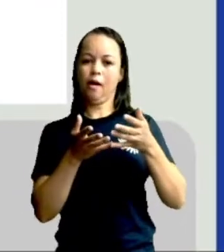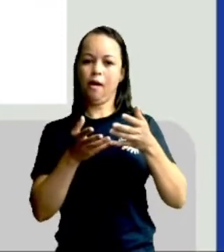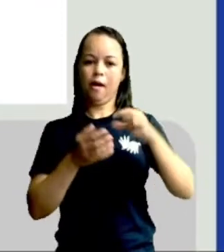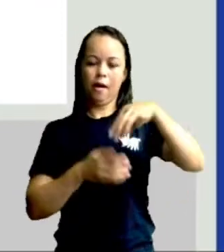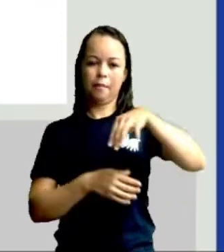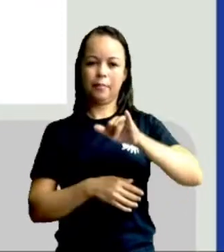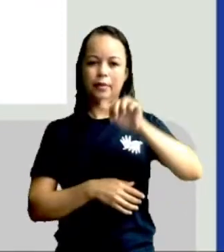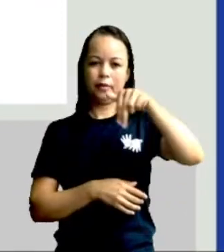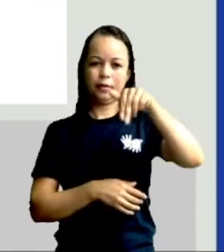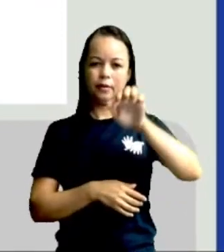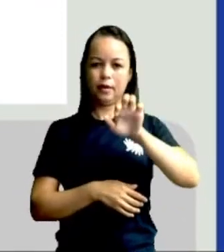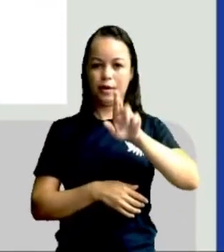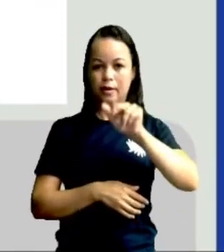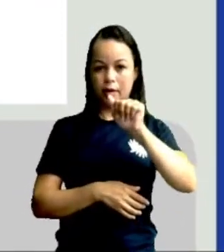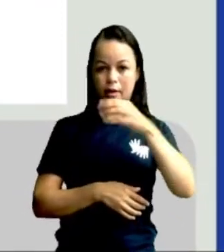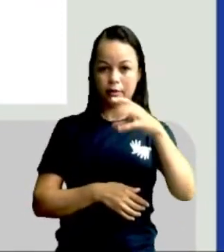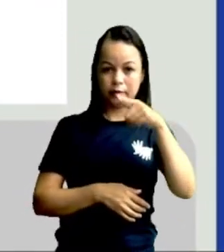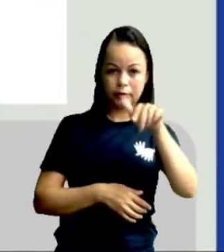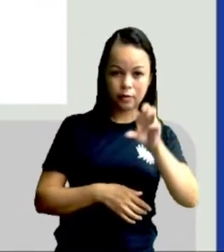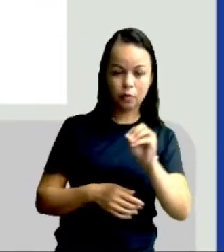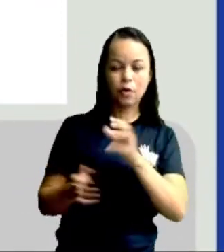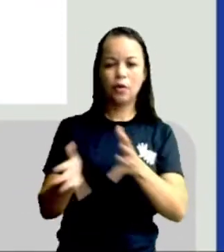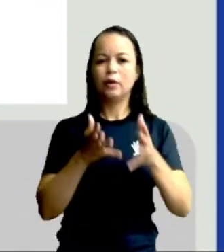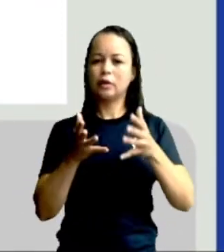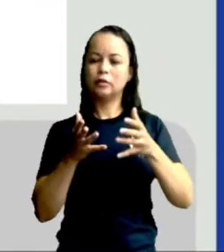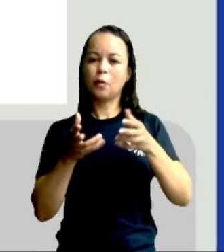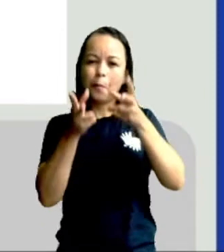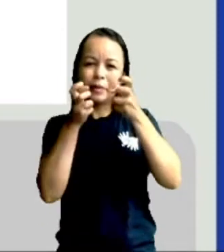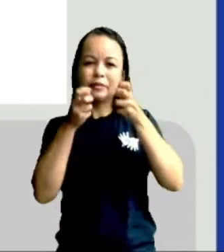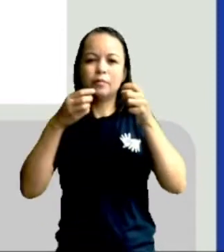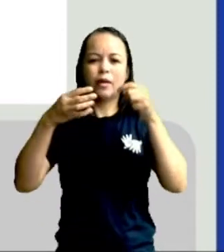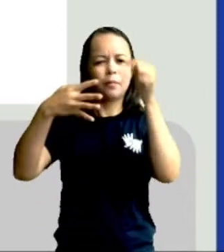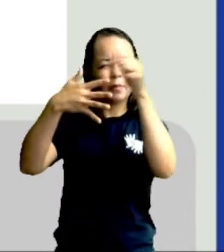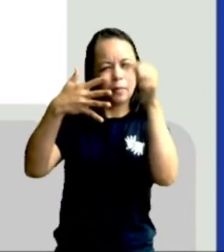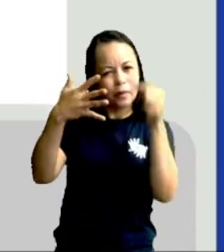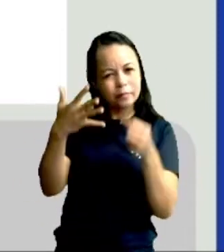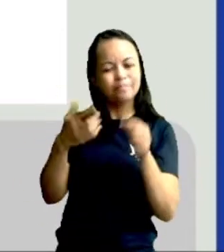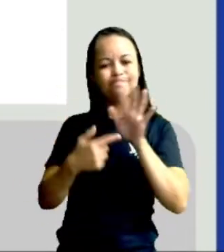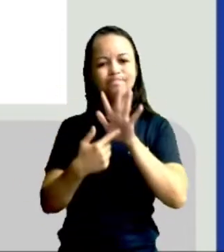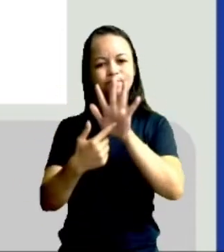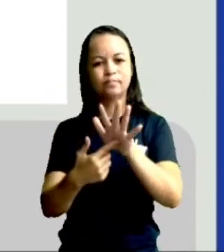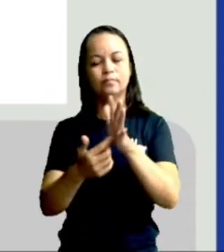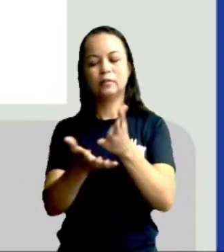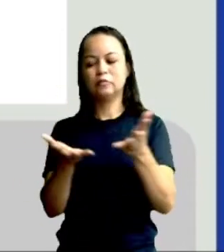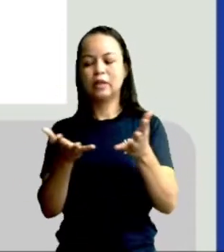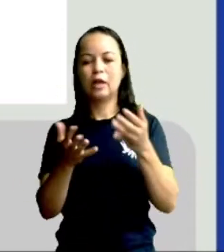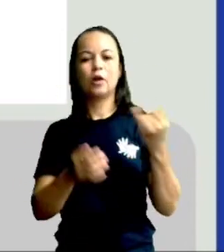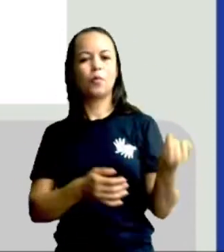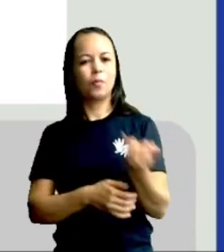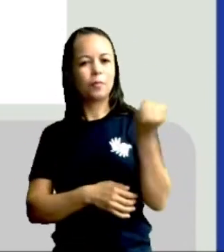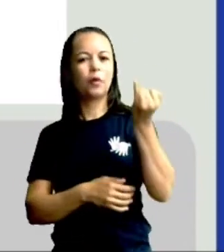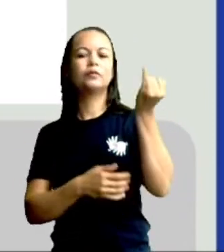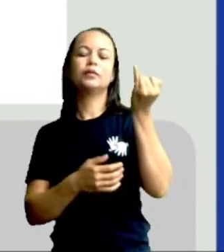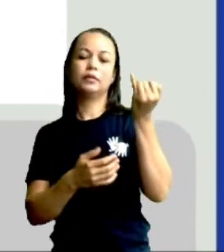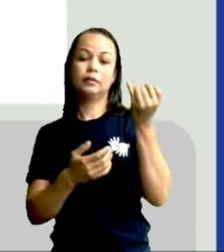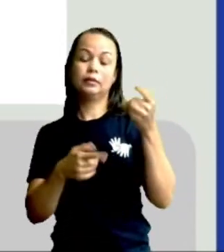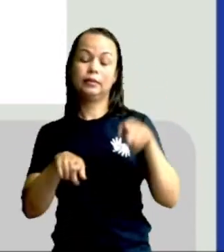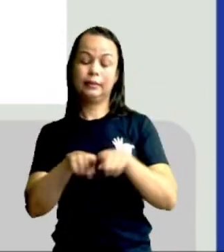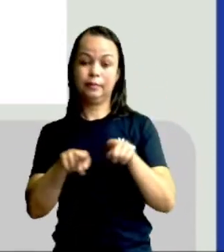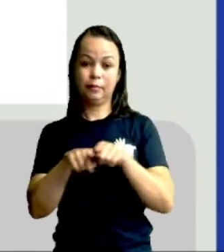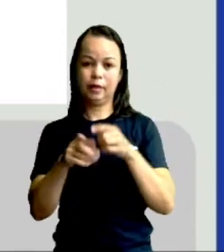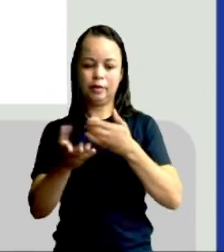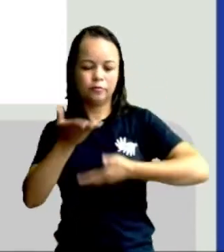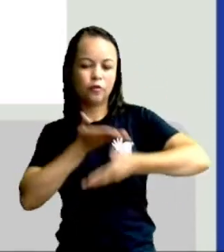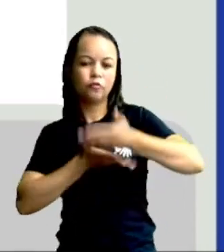transformação mineral, a gente vai perceber, e aqui eu quis destacar alguns pontos, que tem uma relevância muito grande, porque tem a ver com questões que